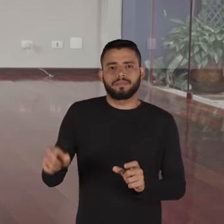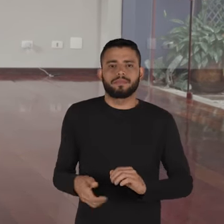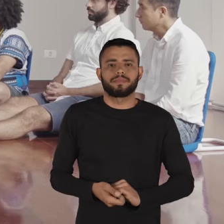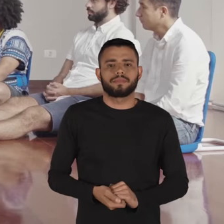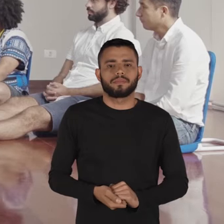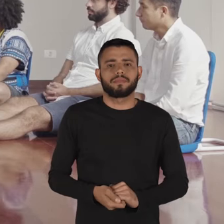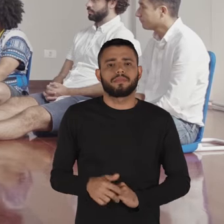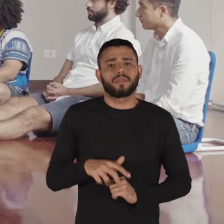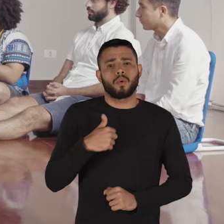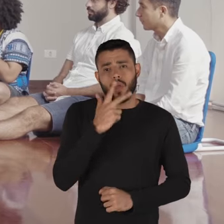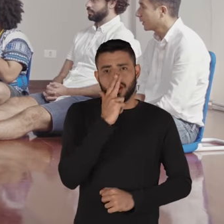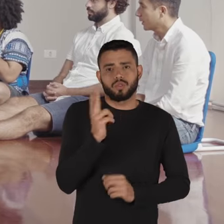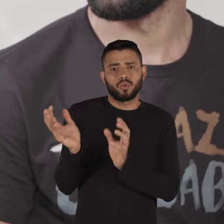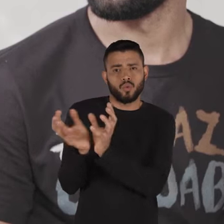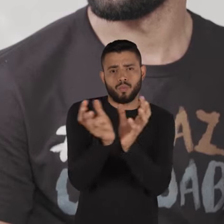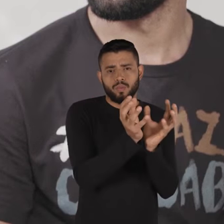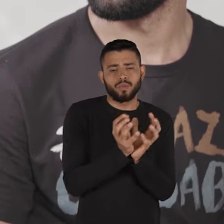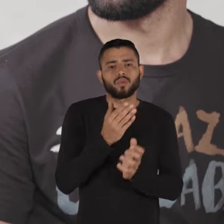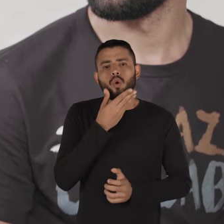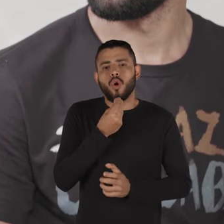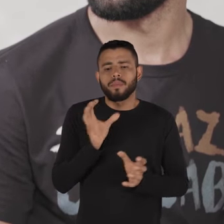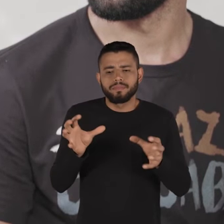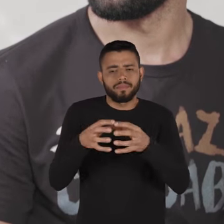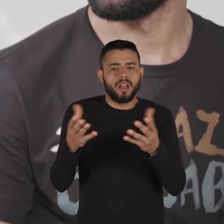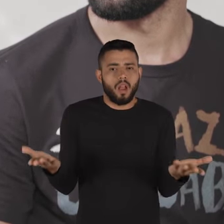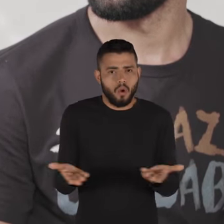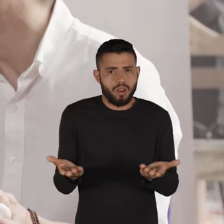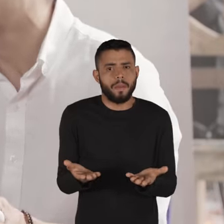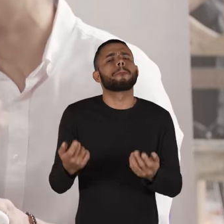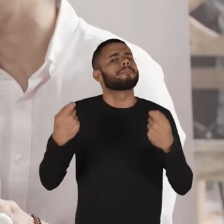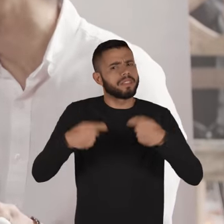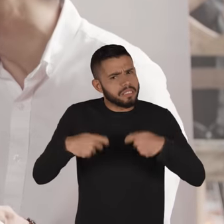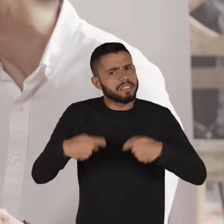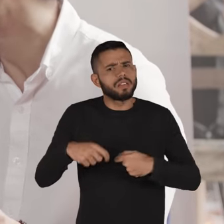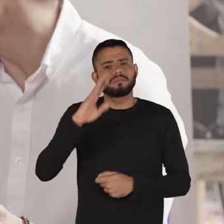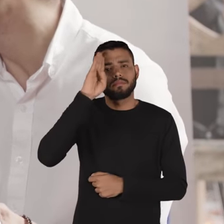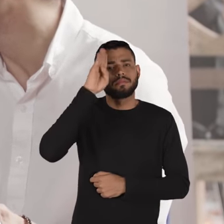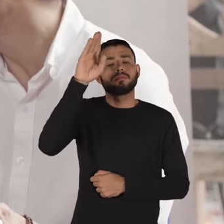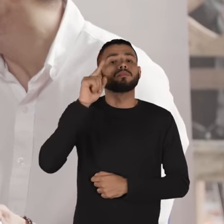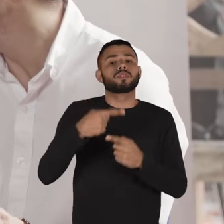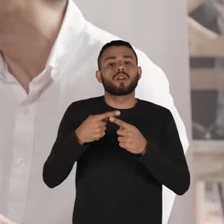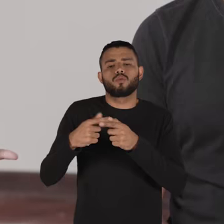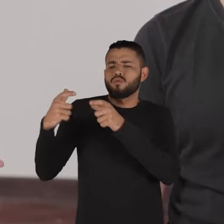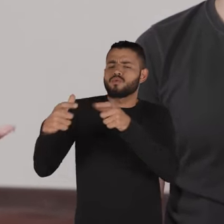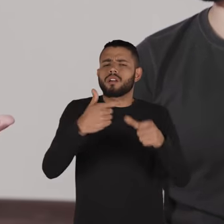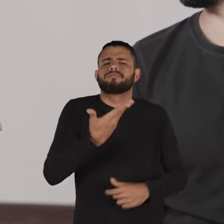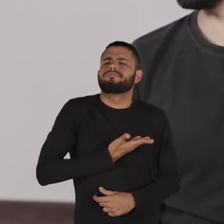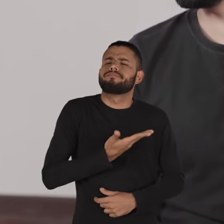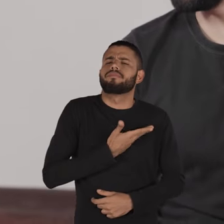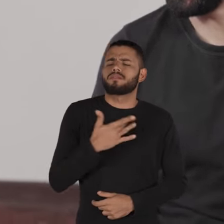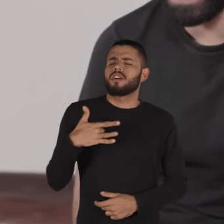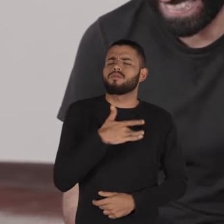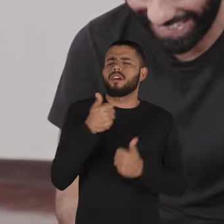pessoa Cláudio olha eu acho que os grupos de homens se reunindo atualmente é necessário principalmente por ser esse espaço de